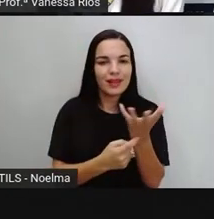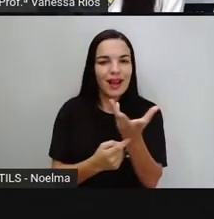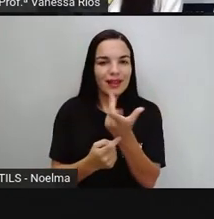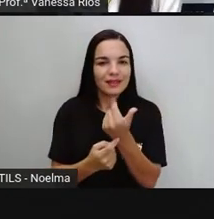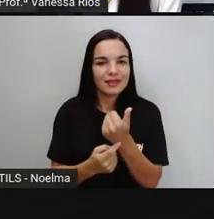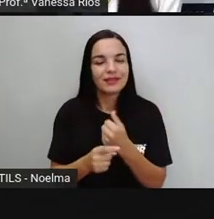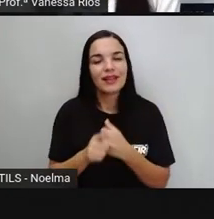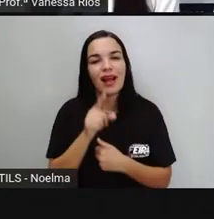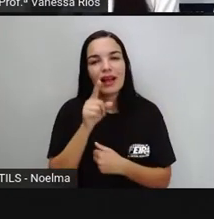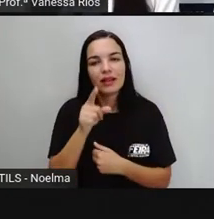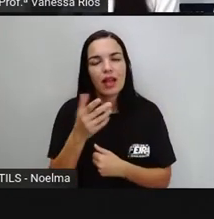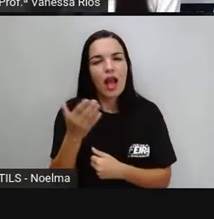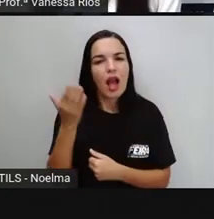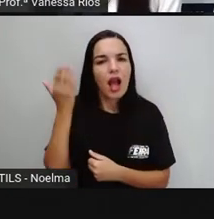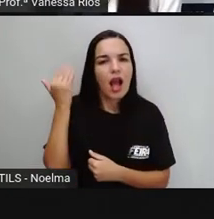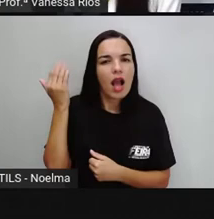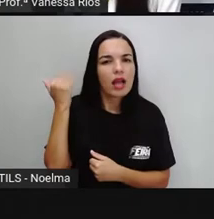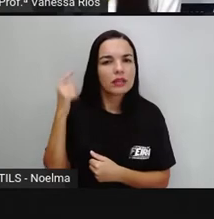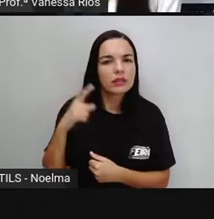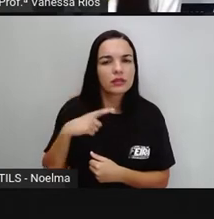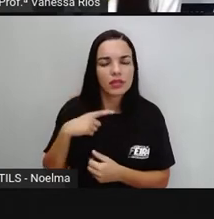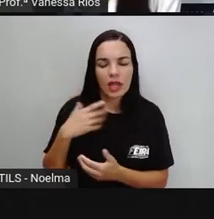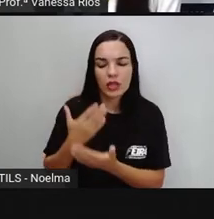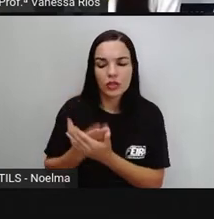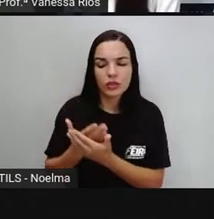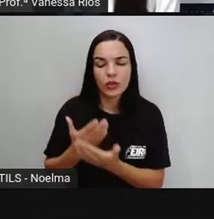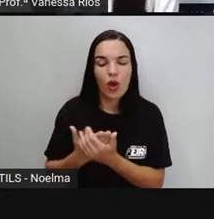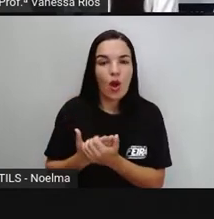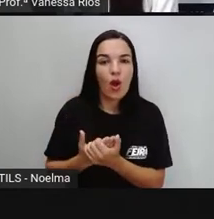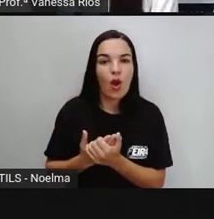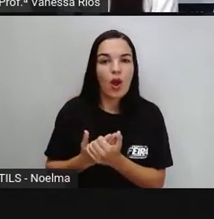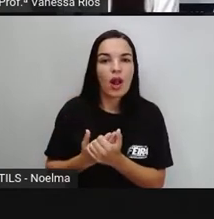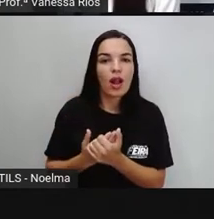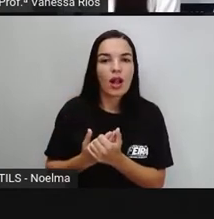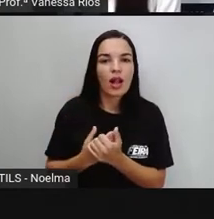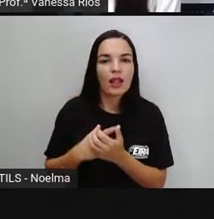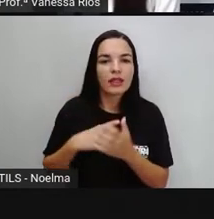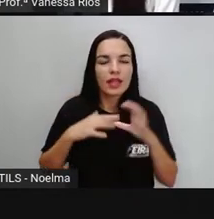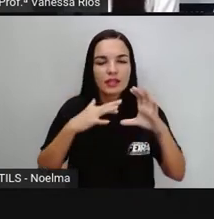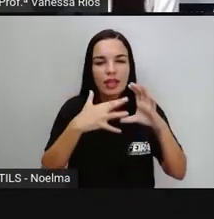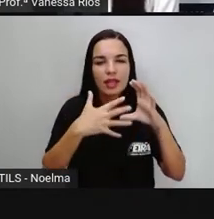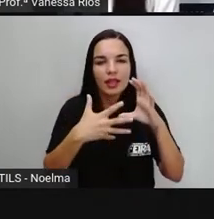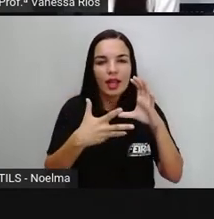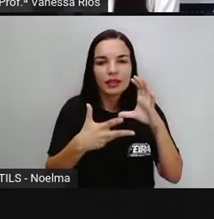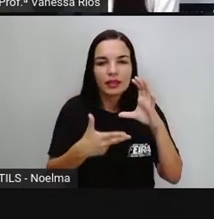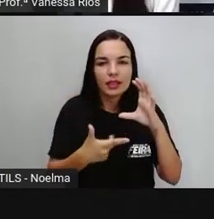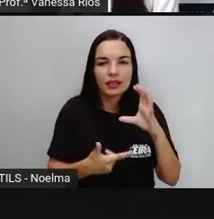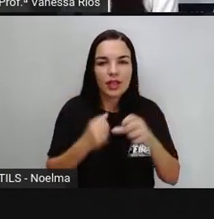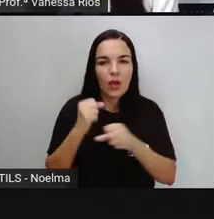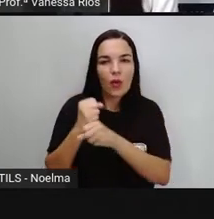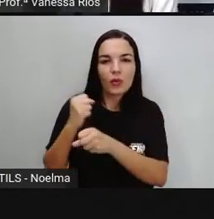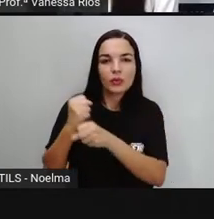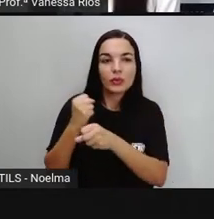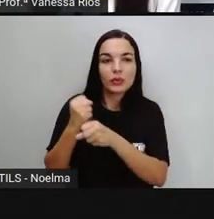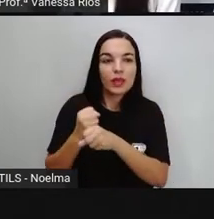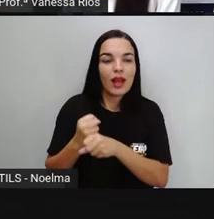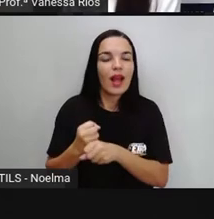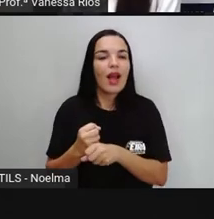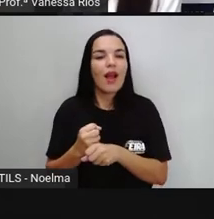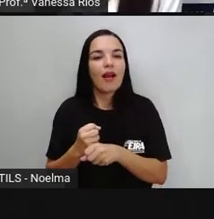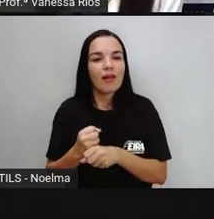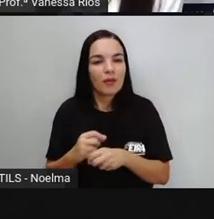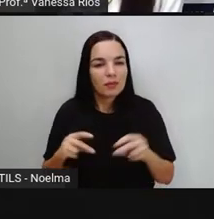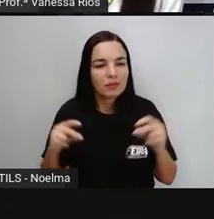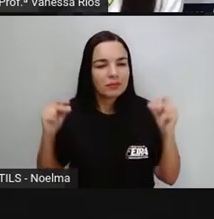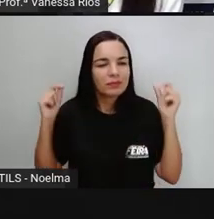uma escola antes de ser instalado o CUCA. a gente percebe até entre as próprias características, né? De construção, que é uma